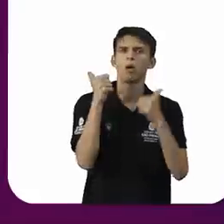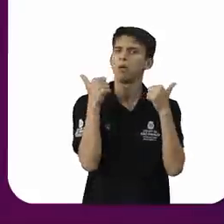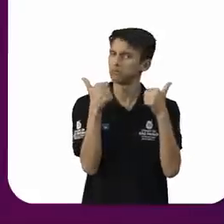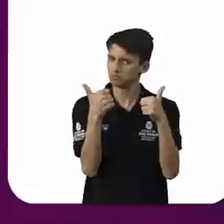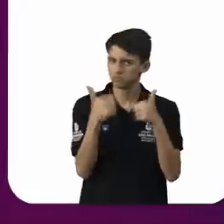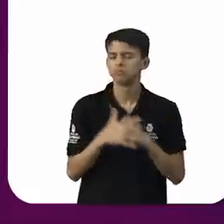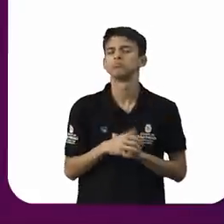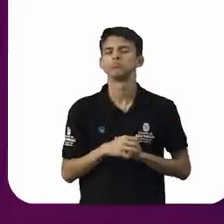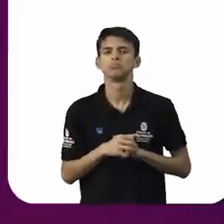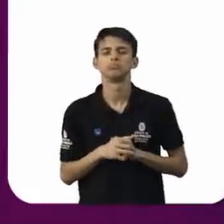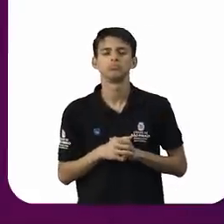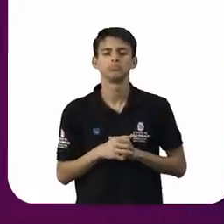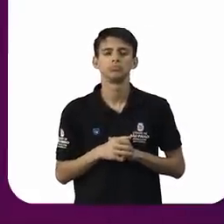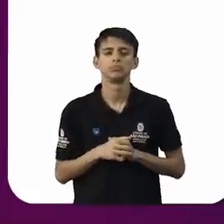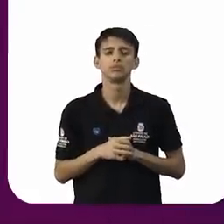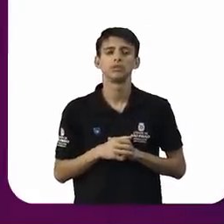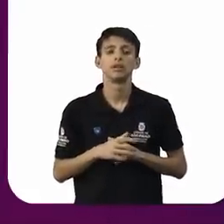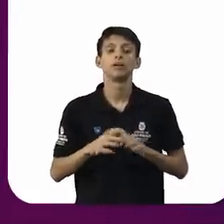bem,